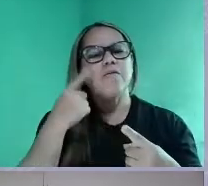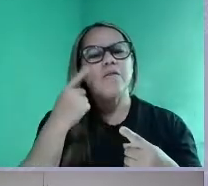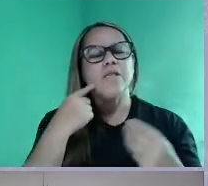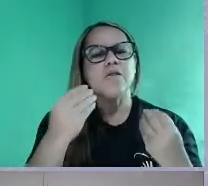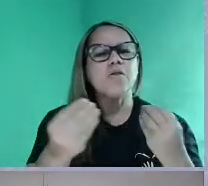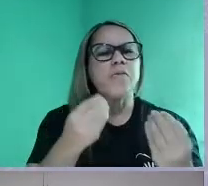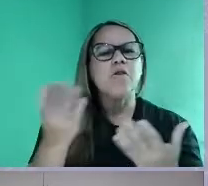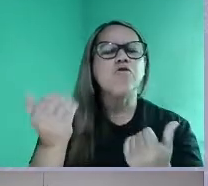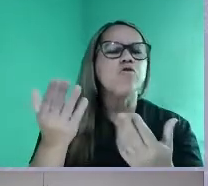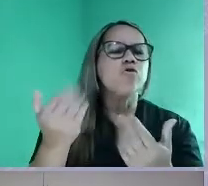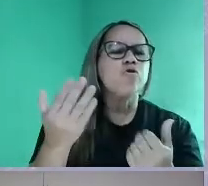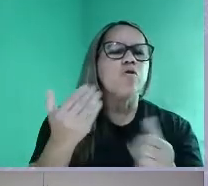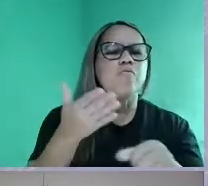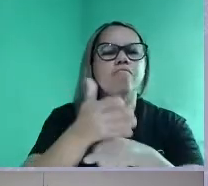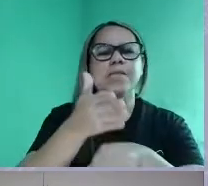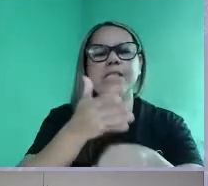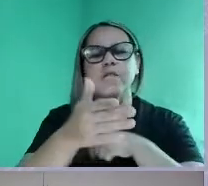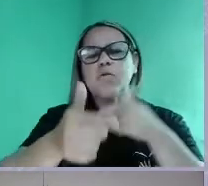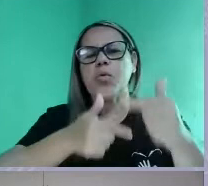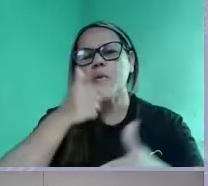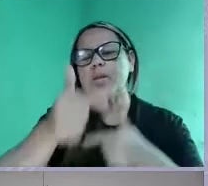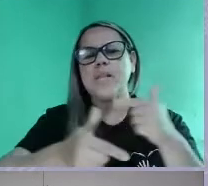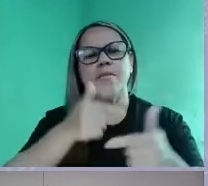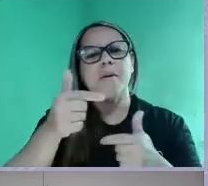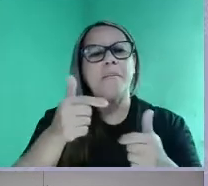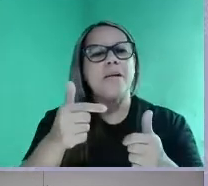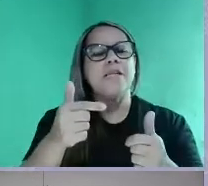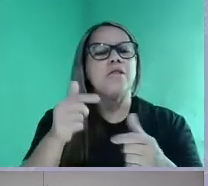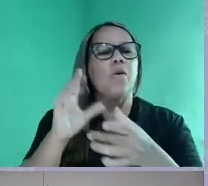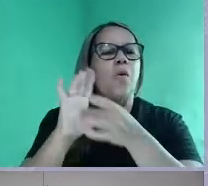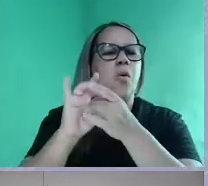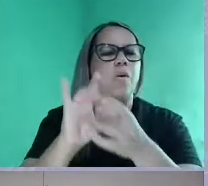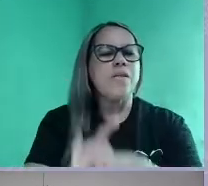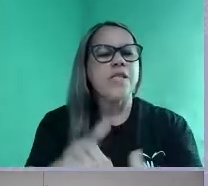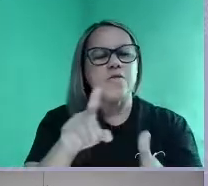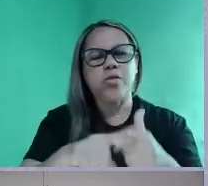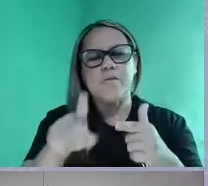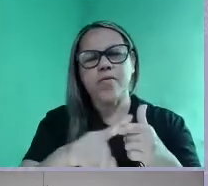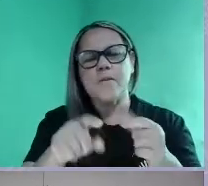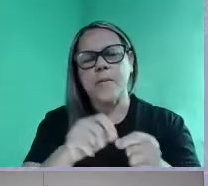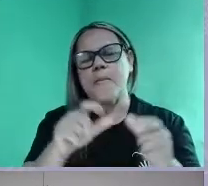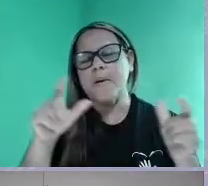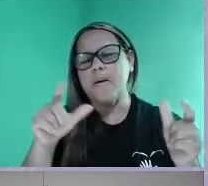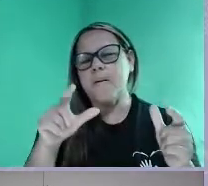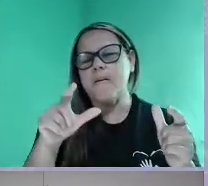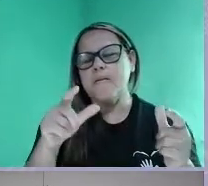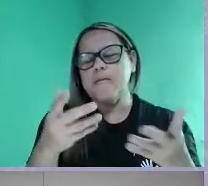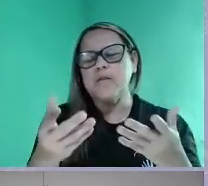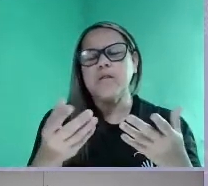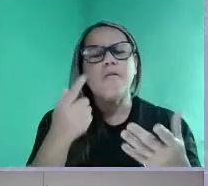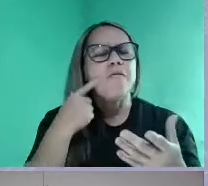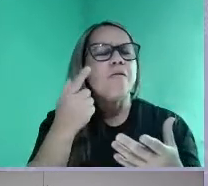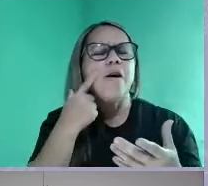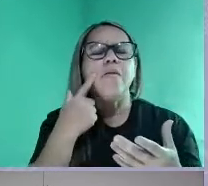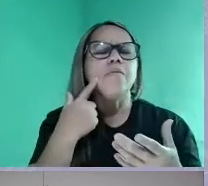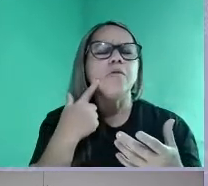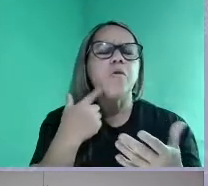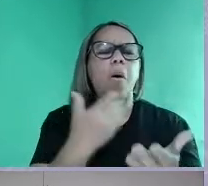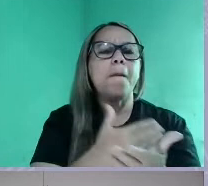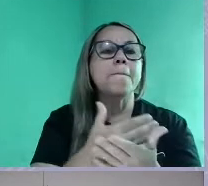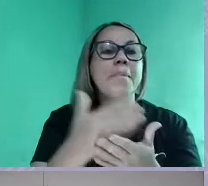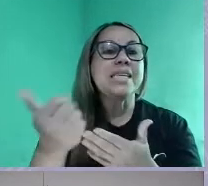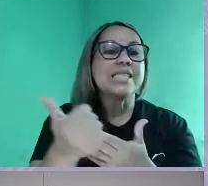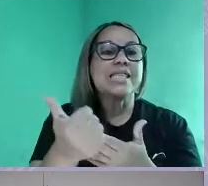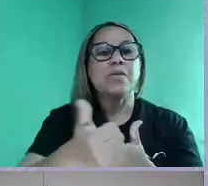jovens brasileiros no mercado de trabalho em um contexto de crise e maior flexibilização. Então, vamos começar pela orientação do